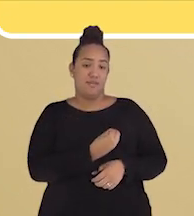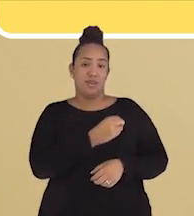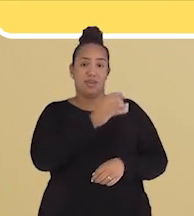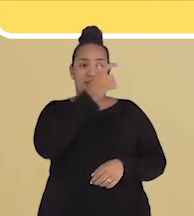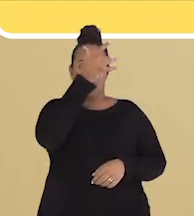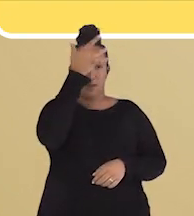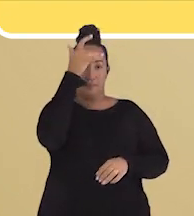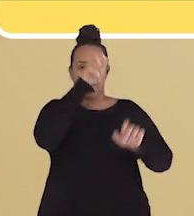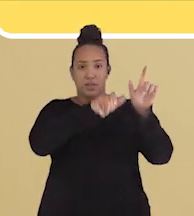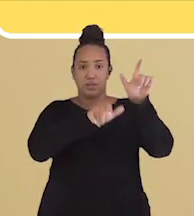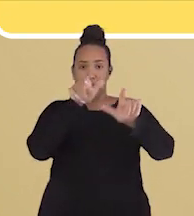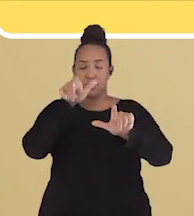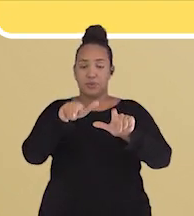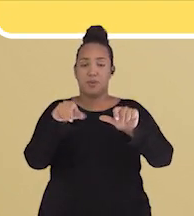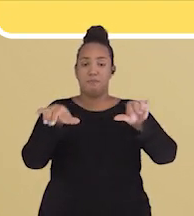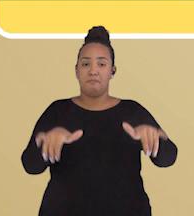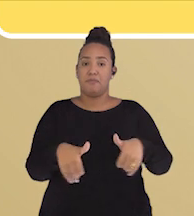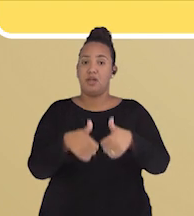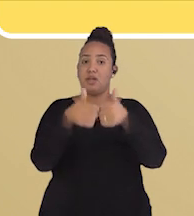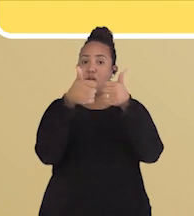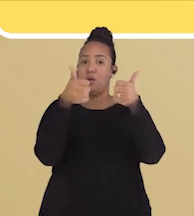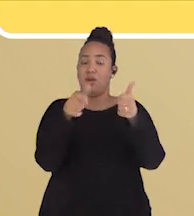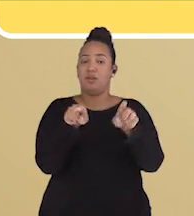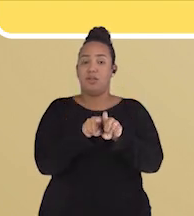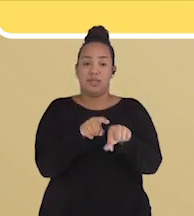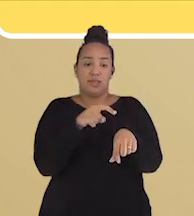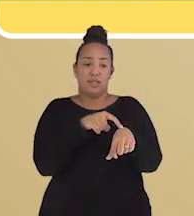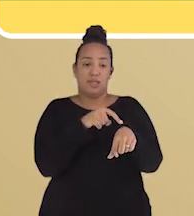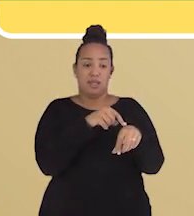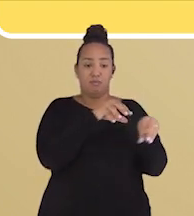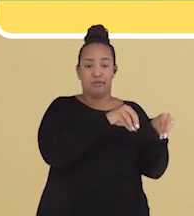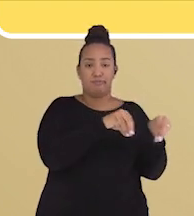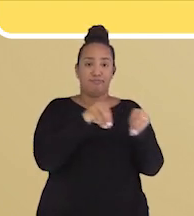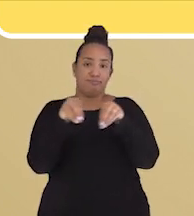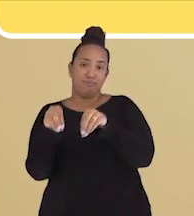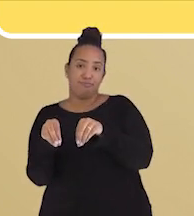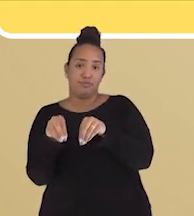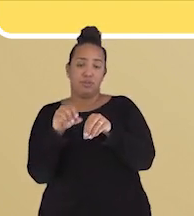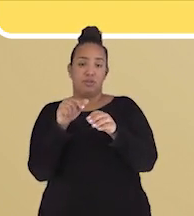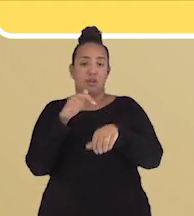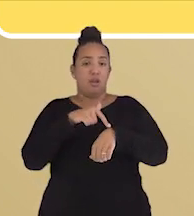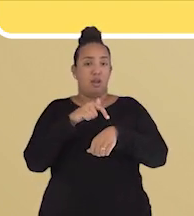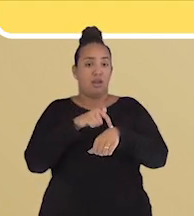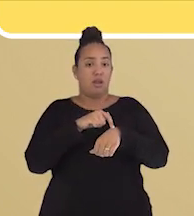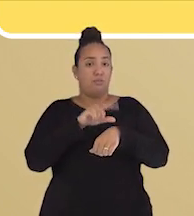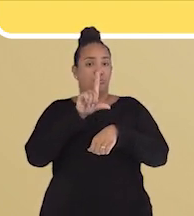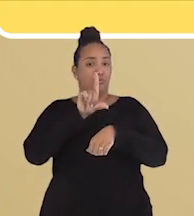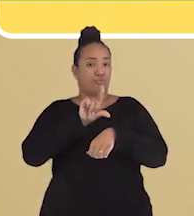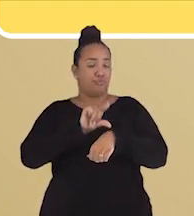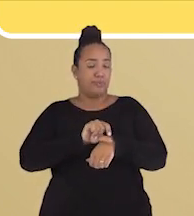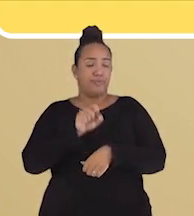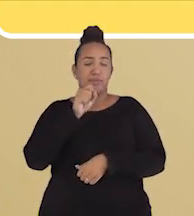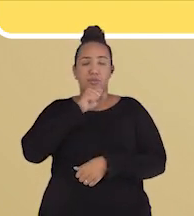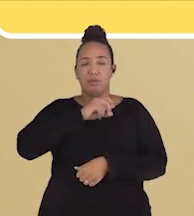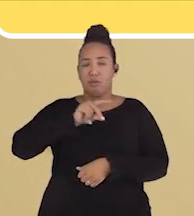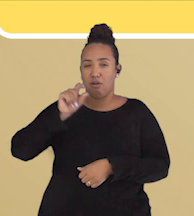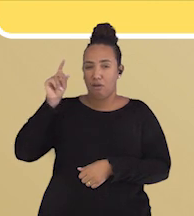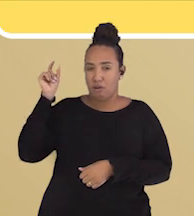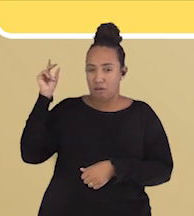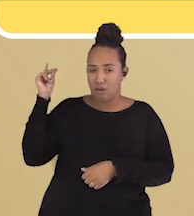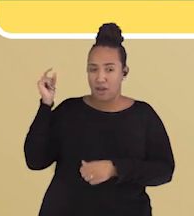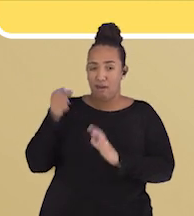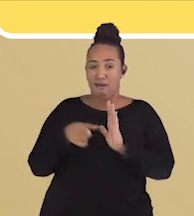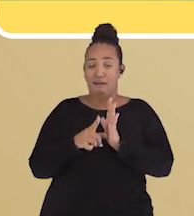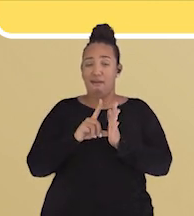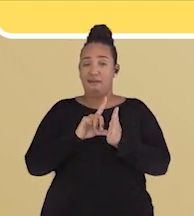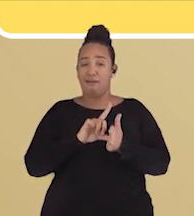diminuir o tempo que gastamos indo de um lugar para o outro. Muito antigamente, antes da invenção da